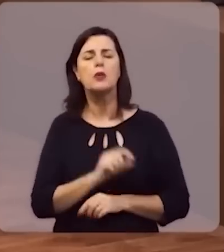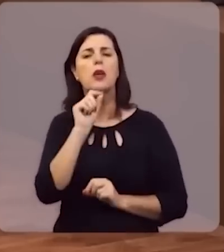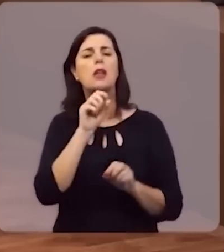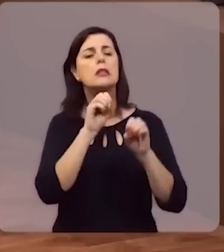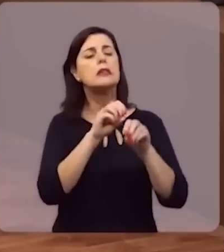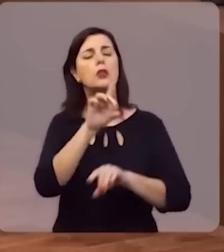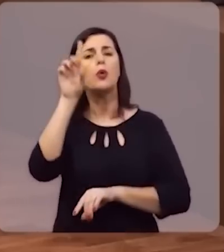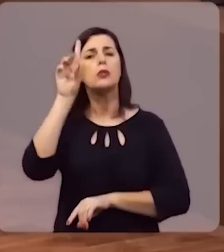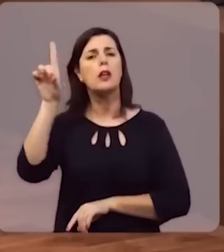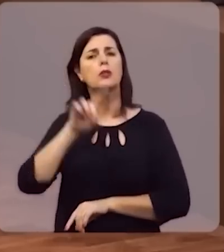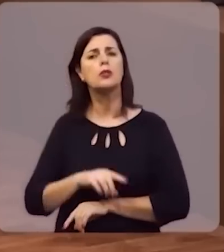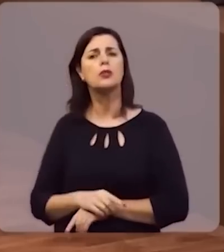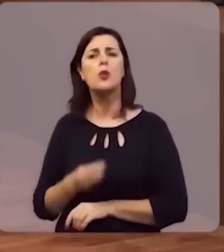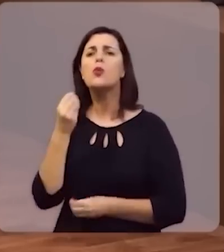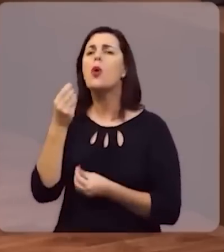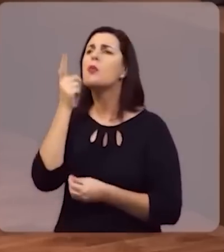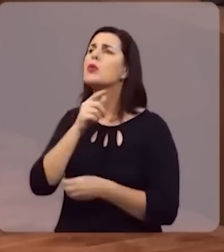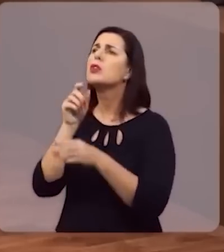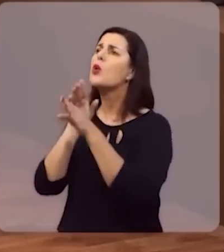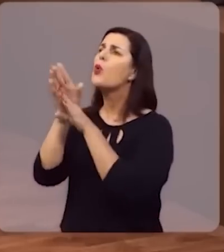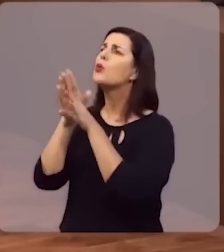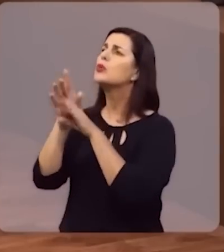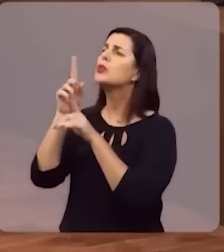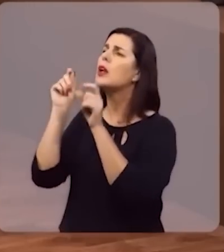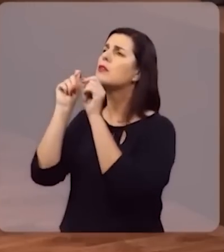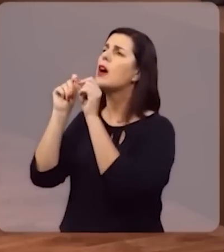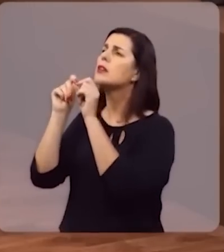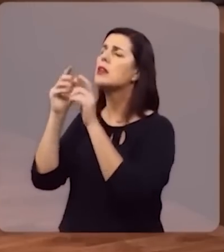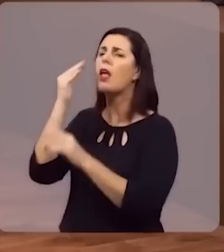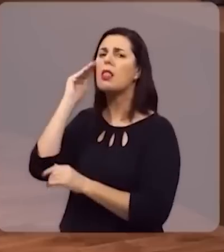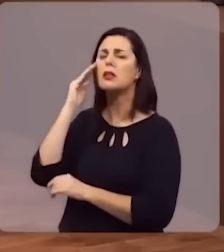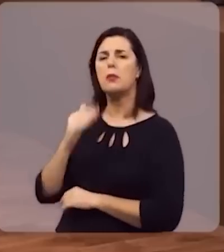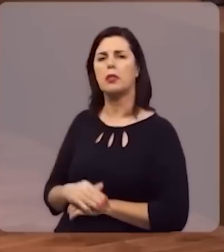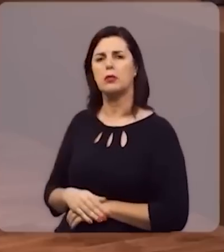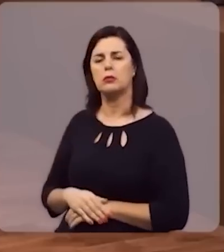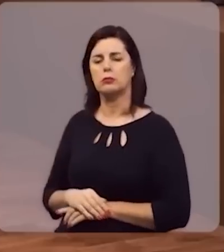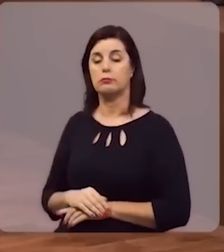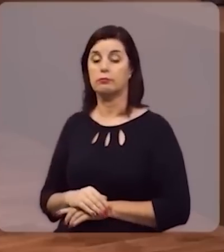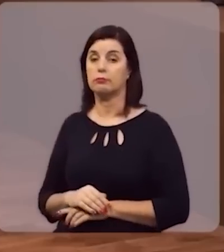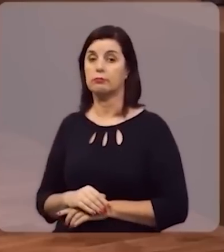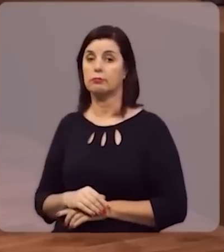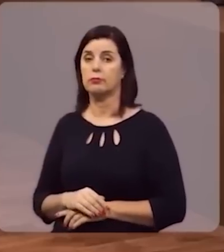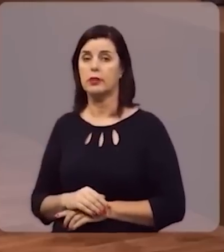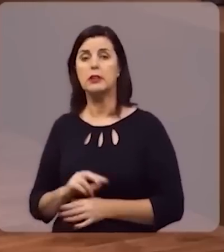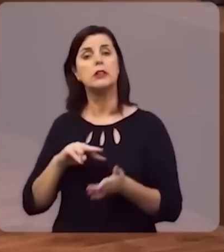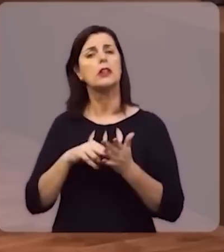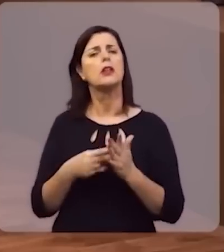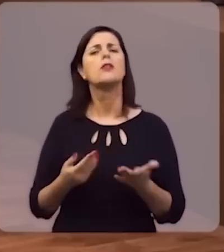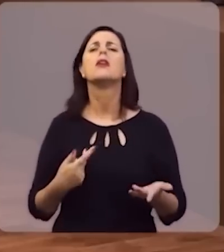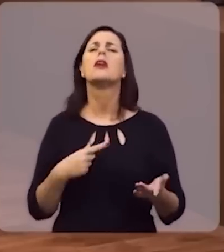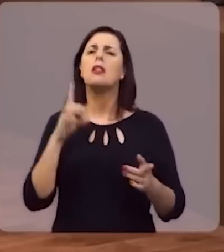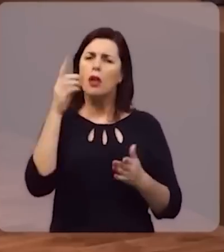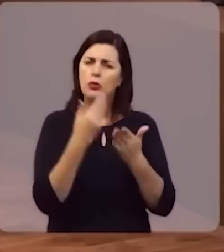ensinou? Com quem ele tomou o conselho para que lhe desse compreensão? Em outras palavras, em que escola Deus